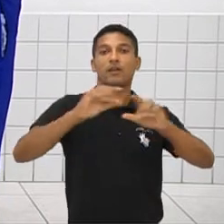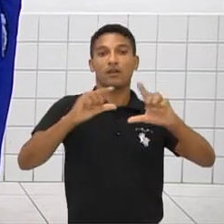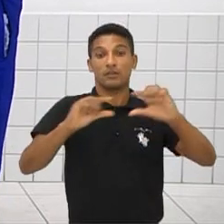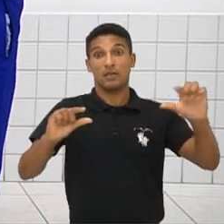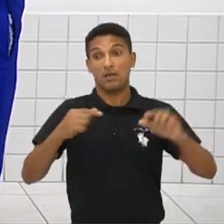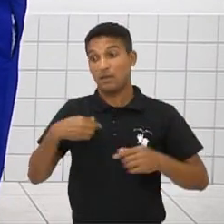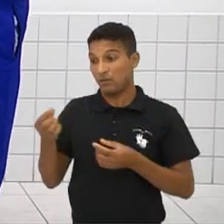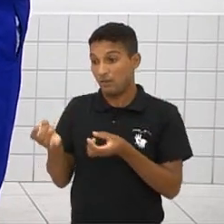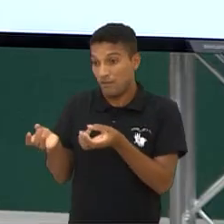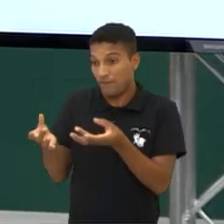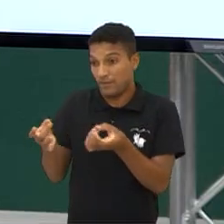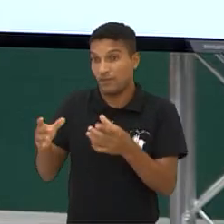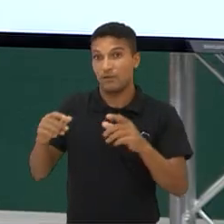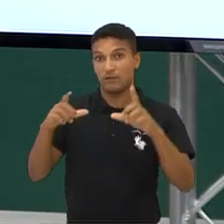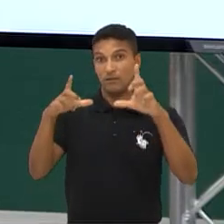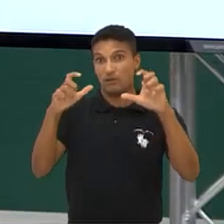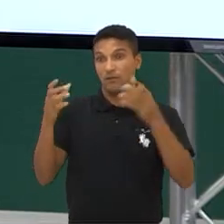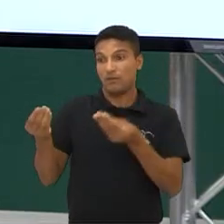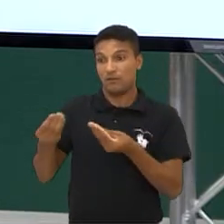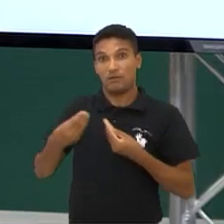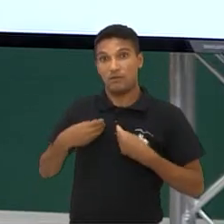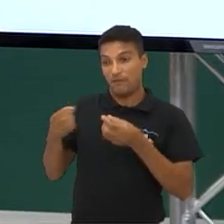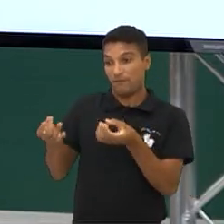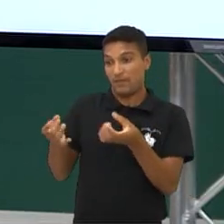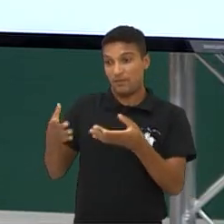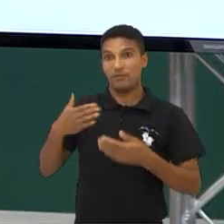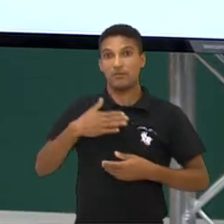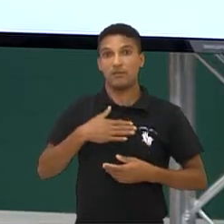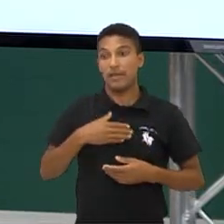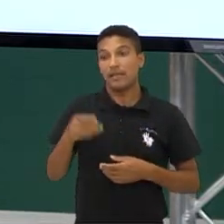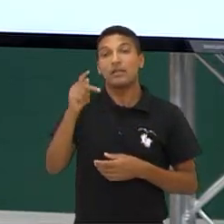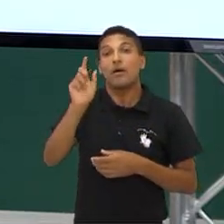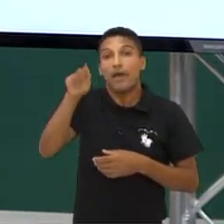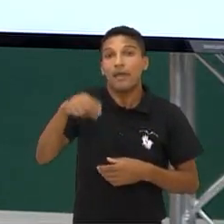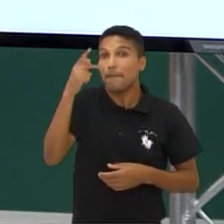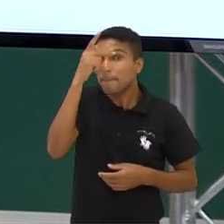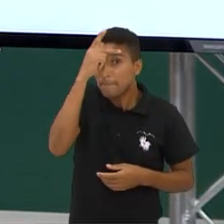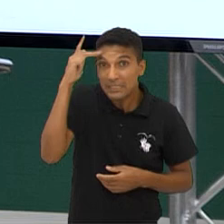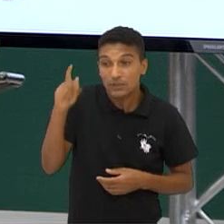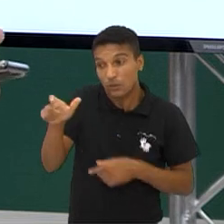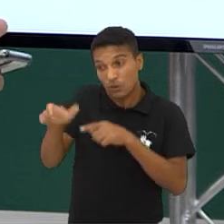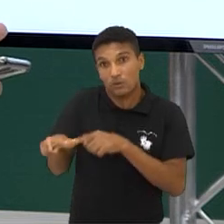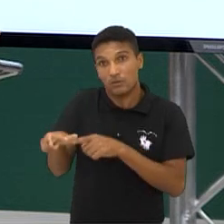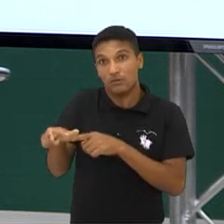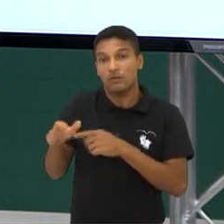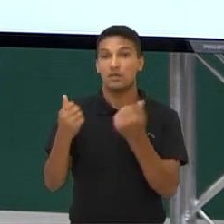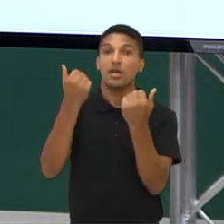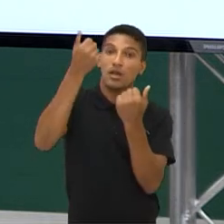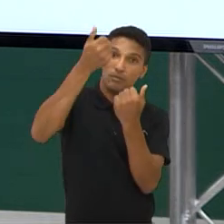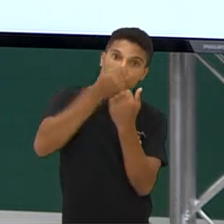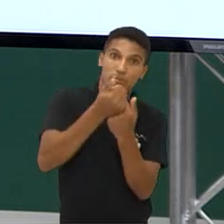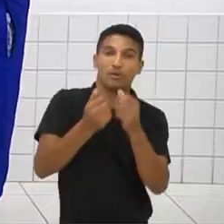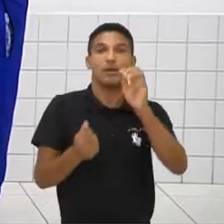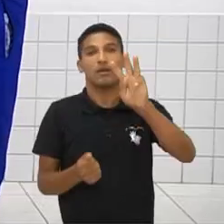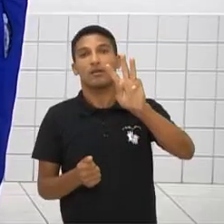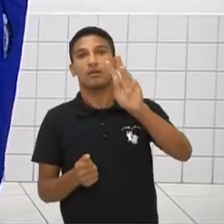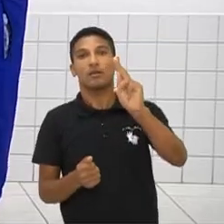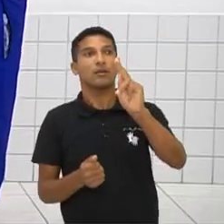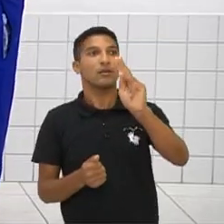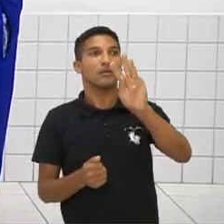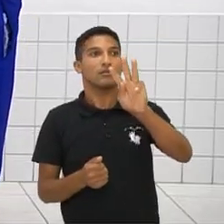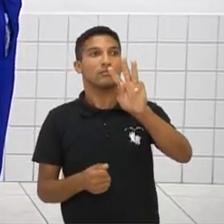vendeu a foto. Ou seja, estamos nos referindo a uma pessoa. Se estivéssemos nos referindo a um objeto, um animal, por exemplo, seria?